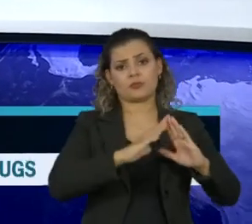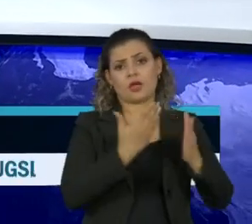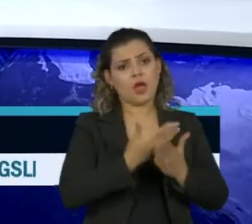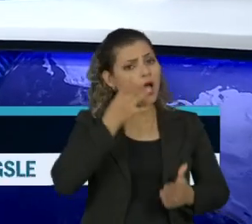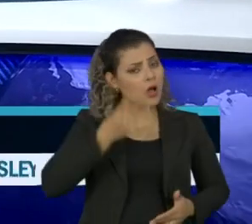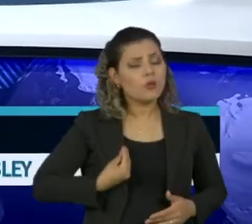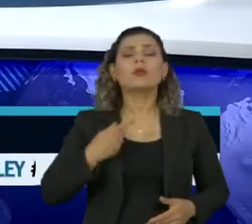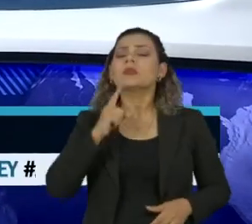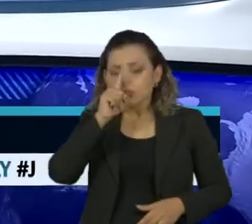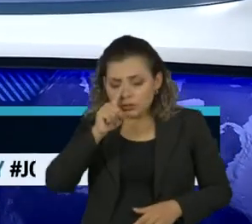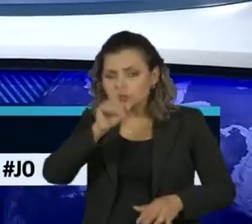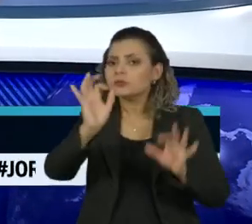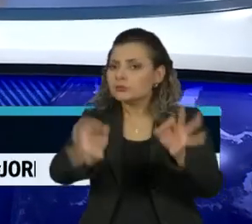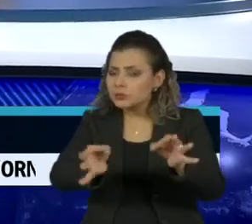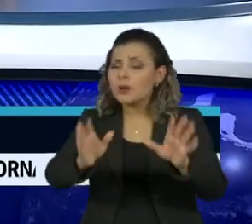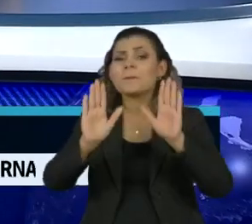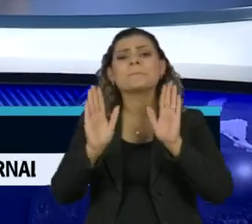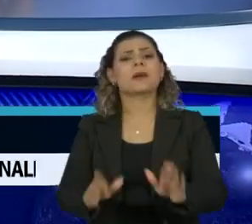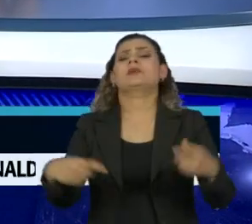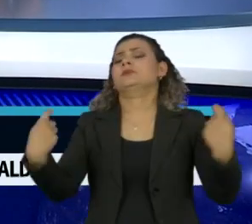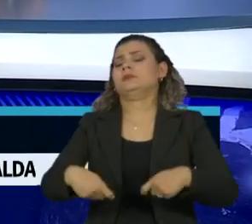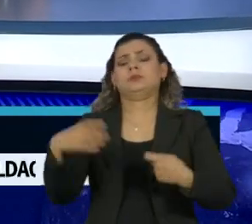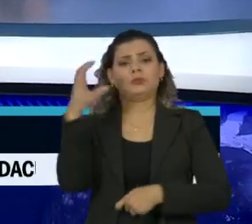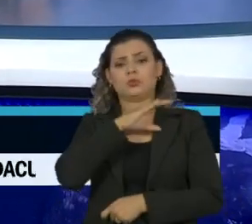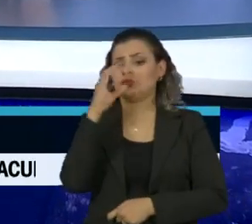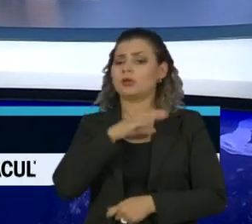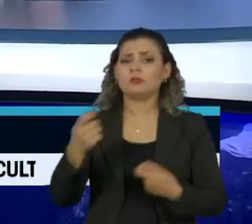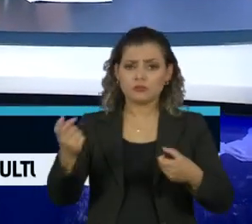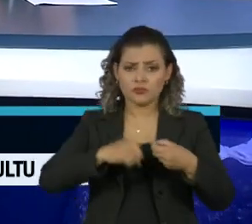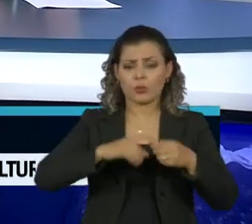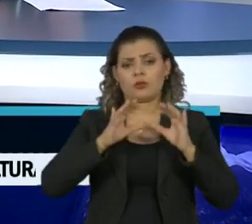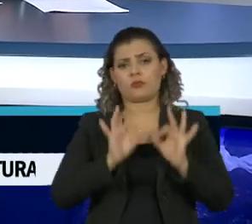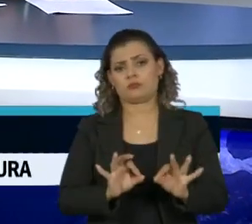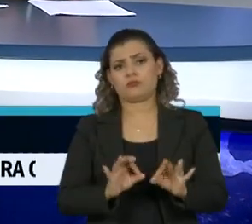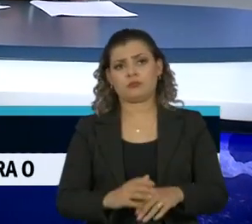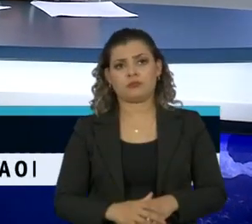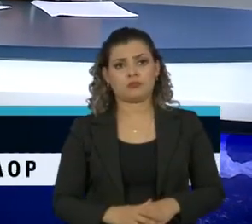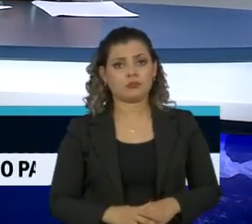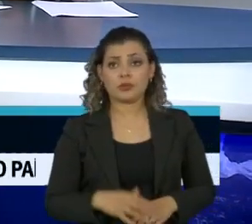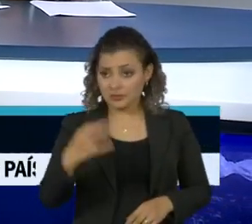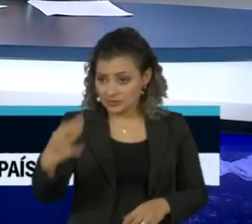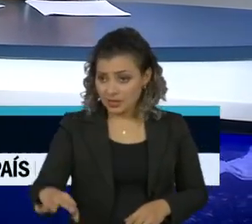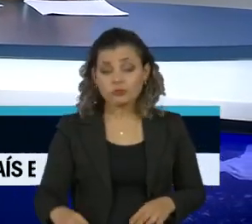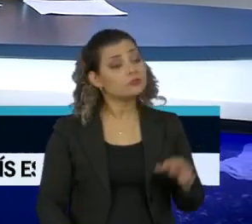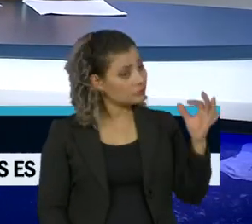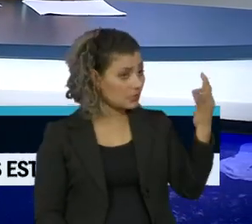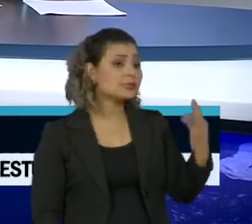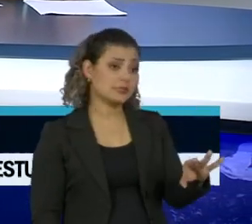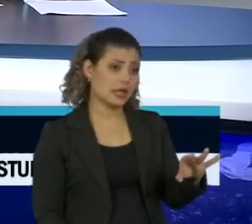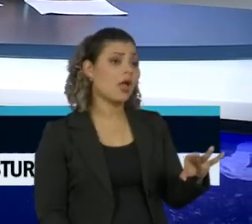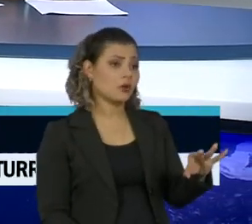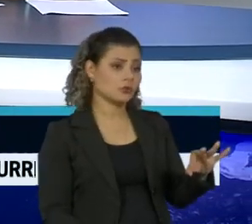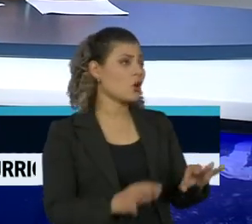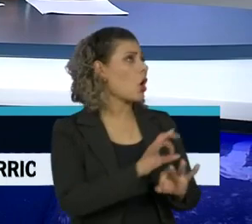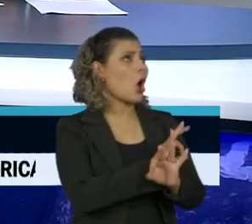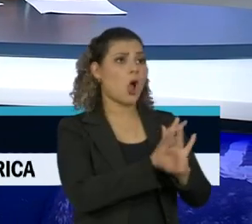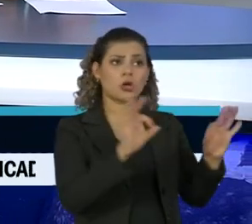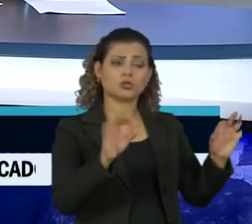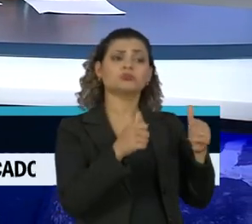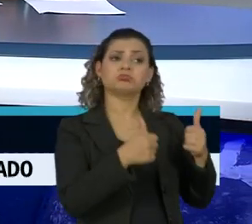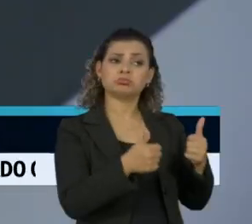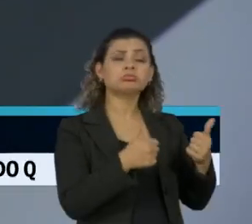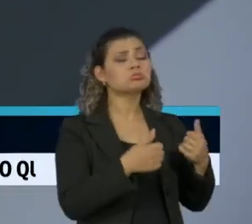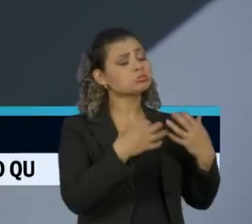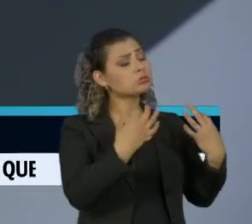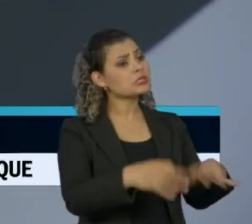riscos sim, mas que é uma necessidade. Ele tem razão? Tem razão e tem argumentos ótimos dos dois lados.